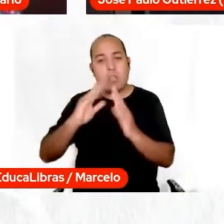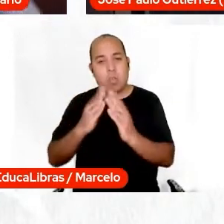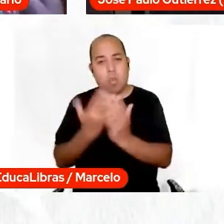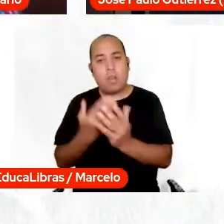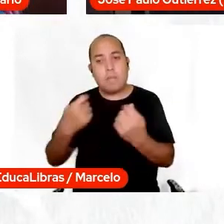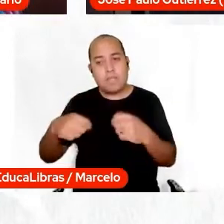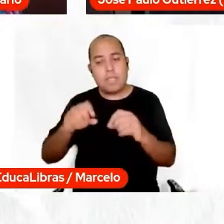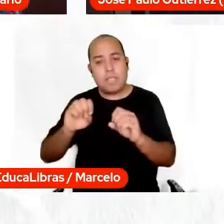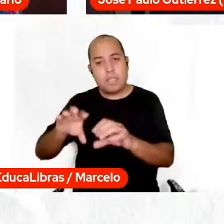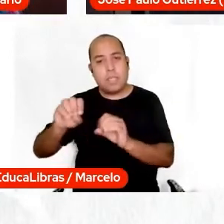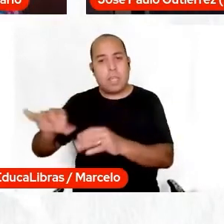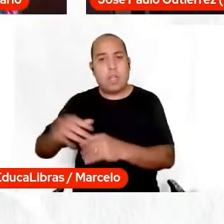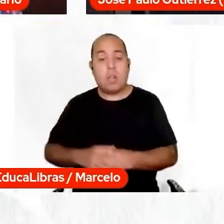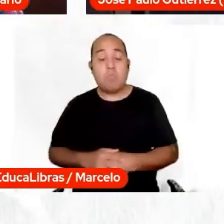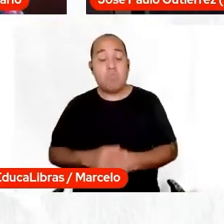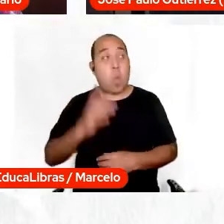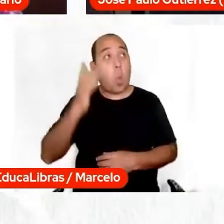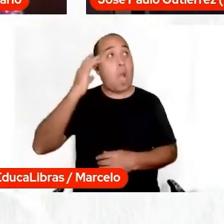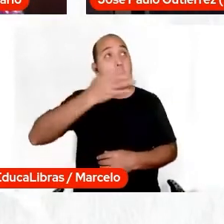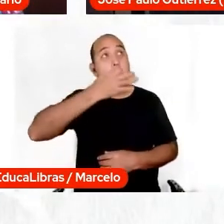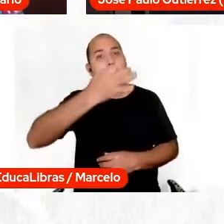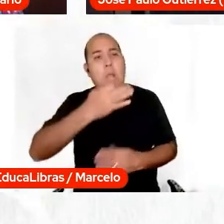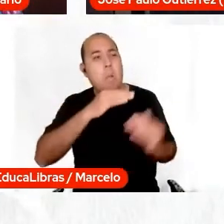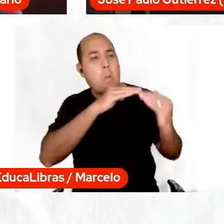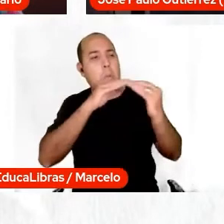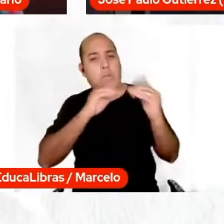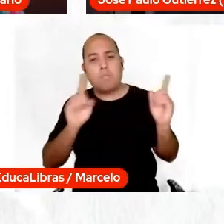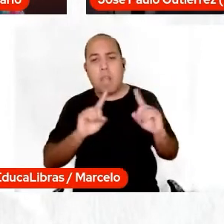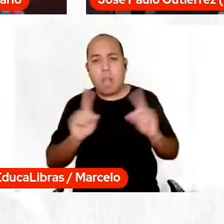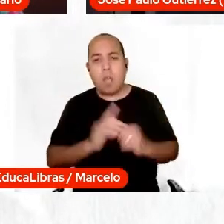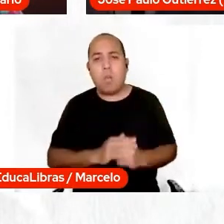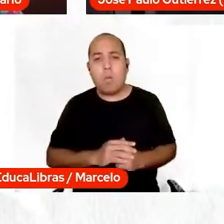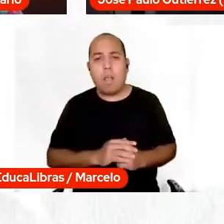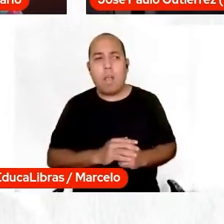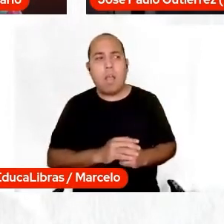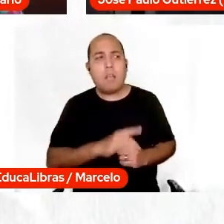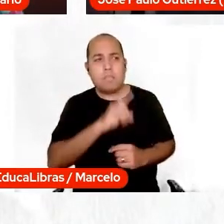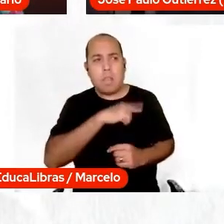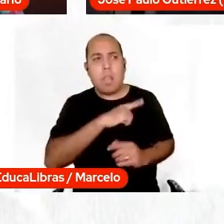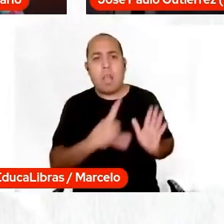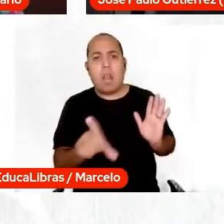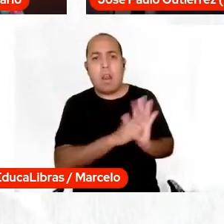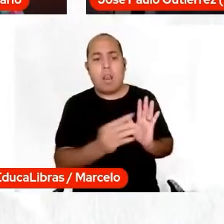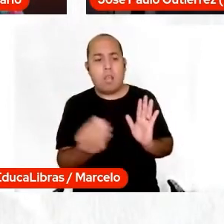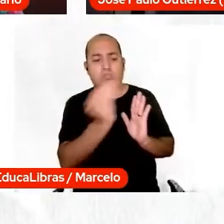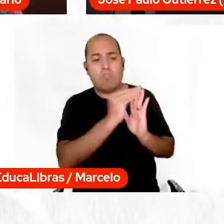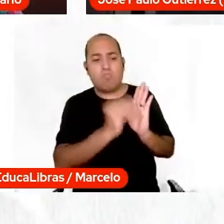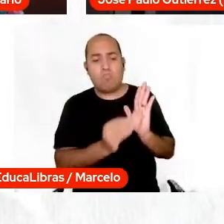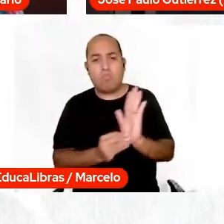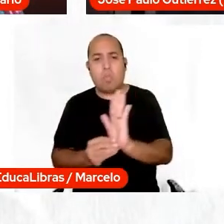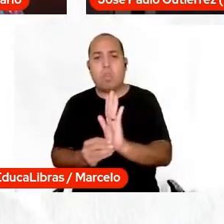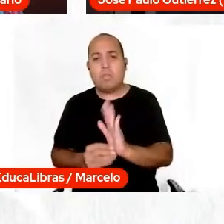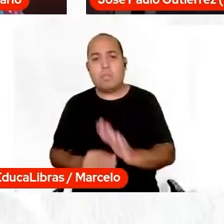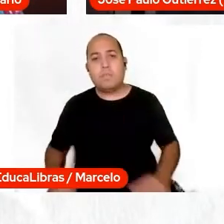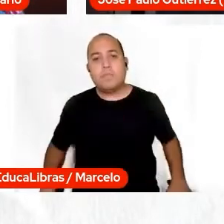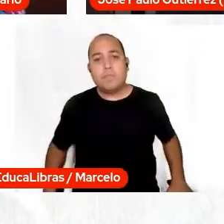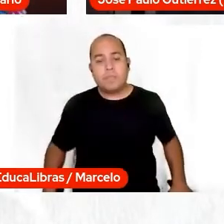comum, estamos falando embasados, quando a gente prepara uma aula que traz então essas questões